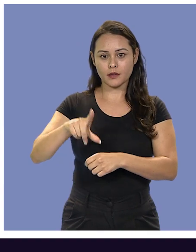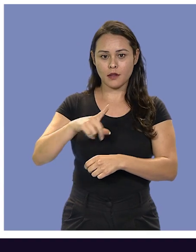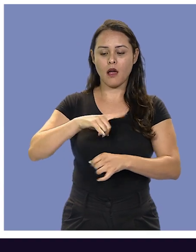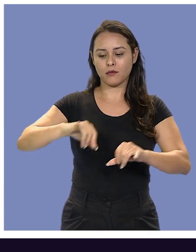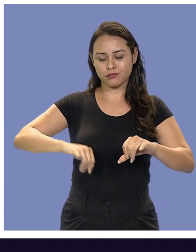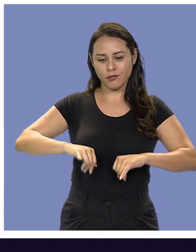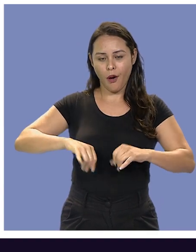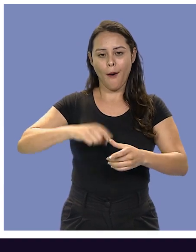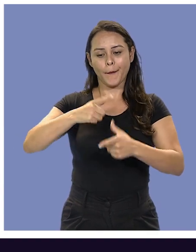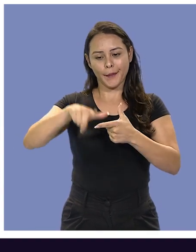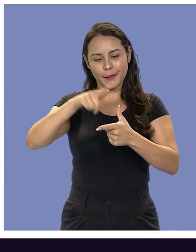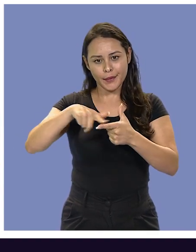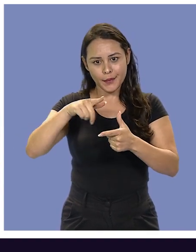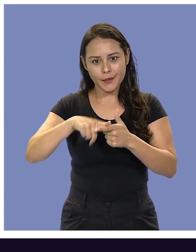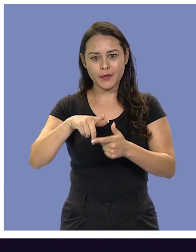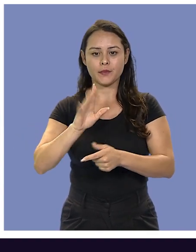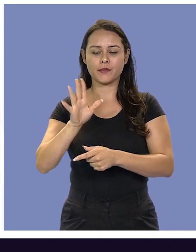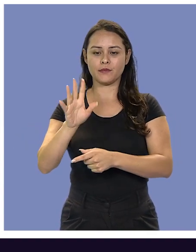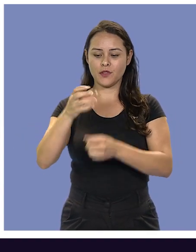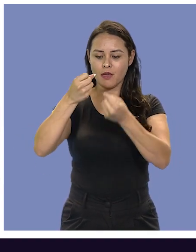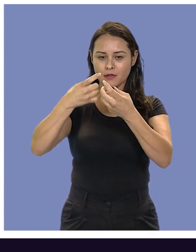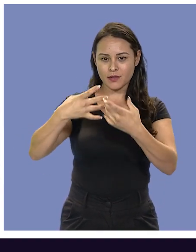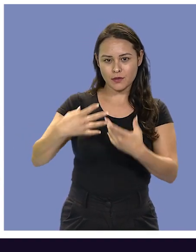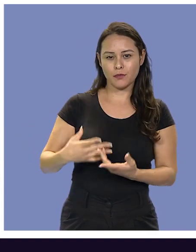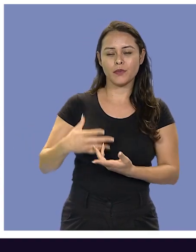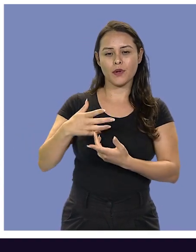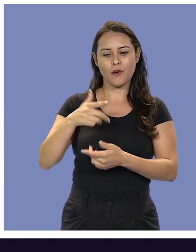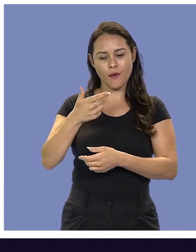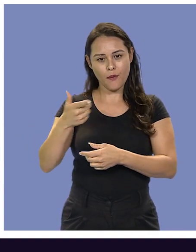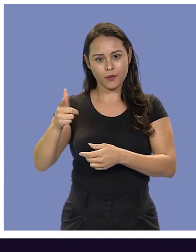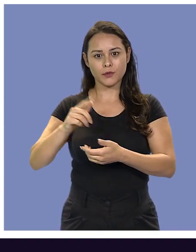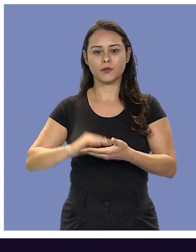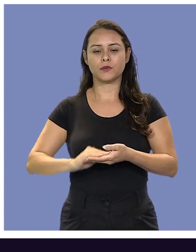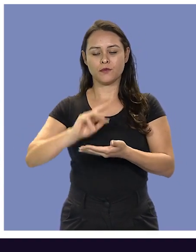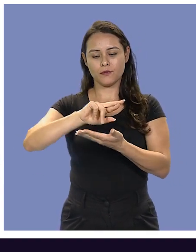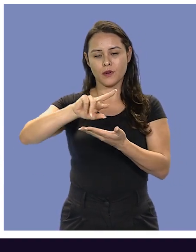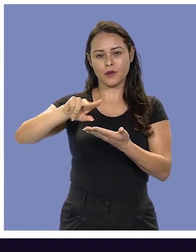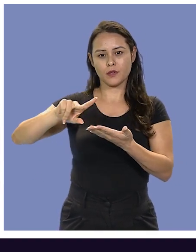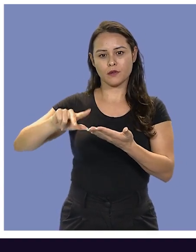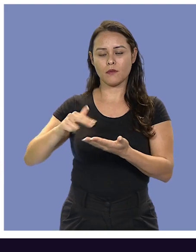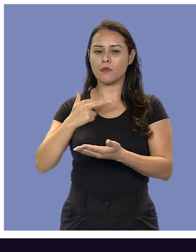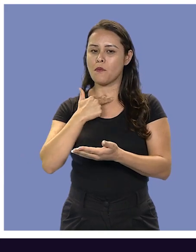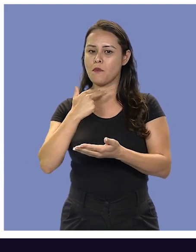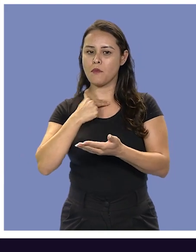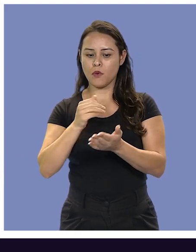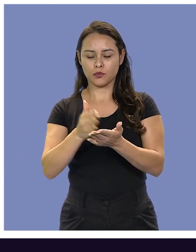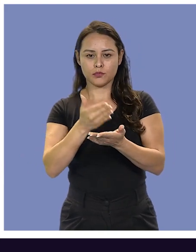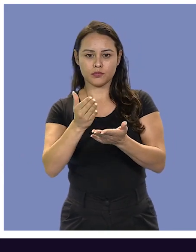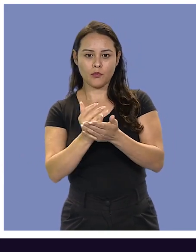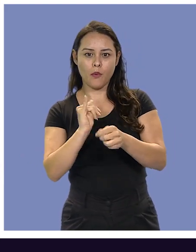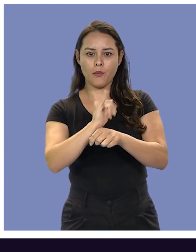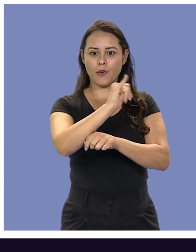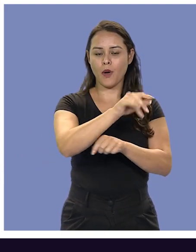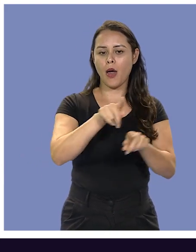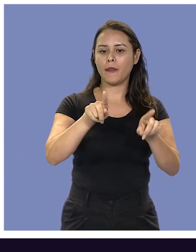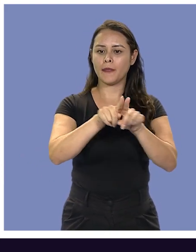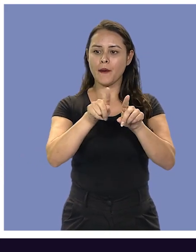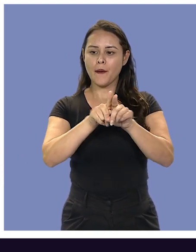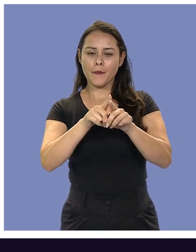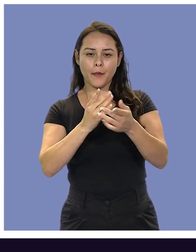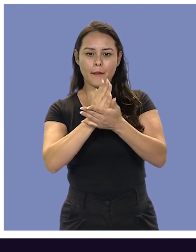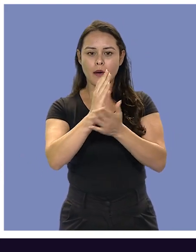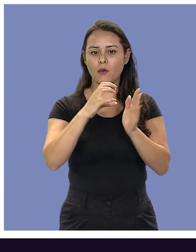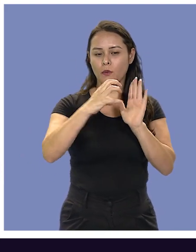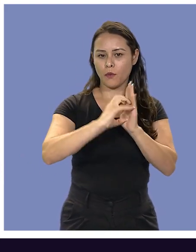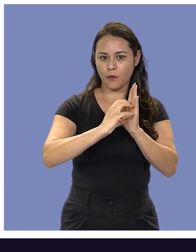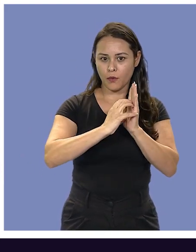cancelado sofre todas aquelas consequências que a gente já falou várias vezes. Não pode tirar passaporte, não pode tomar posse em